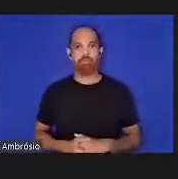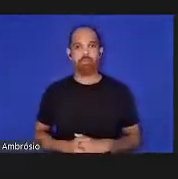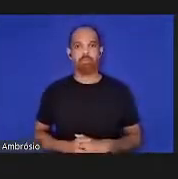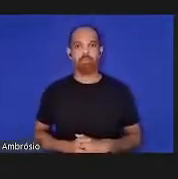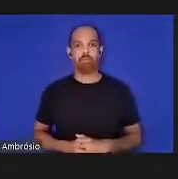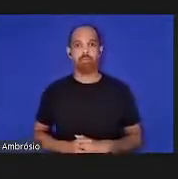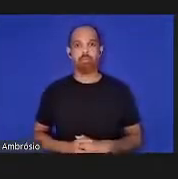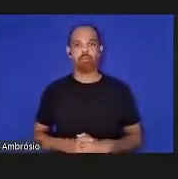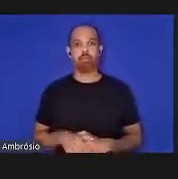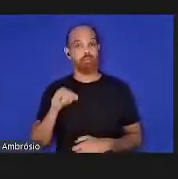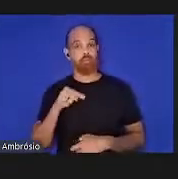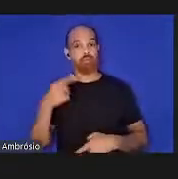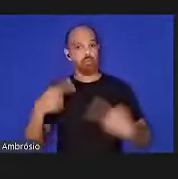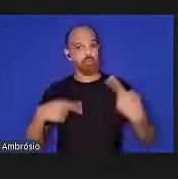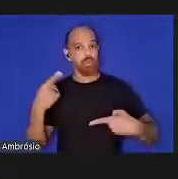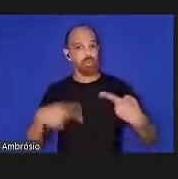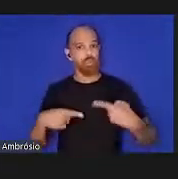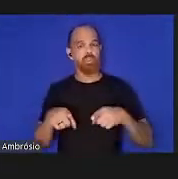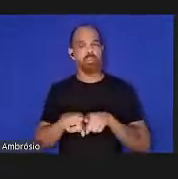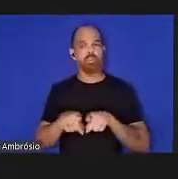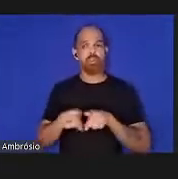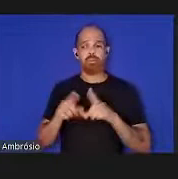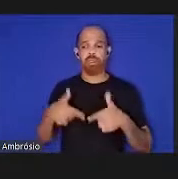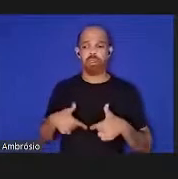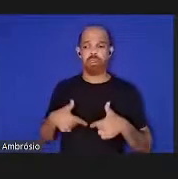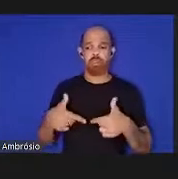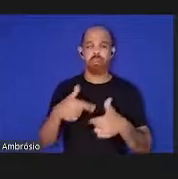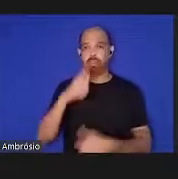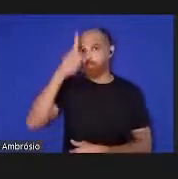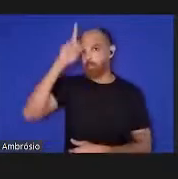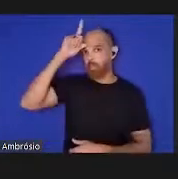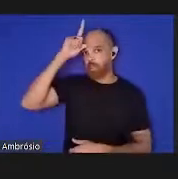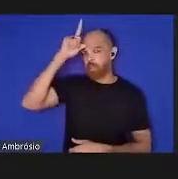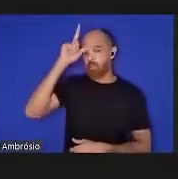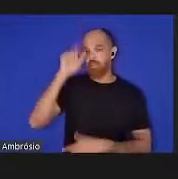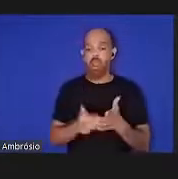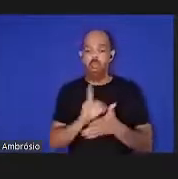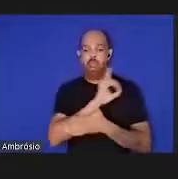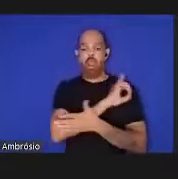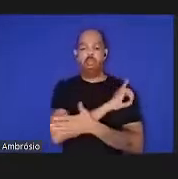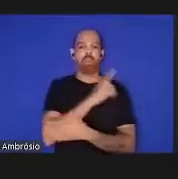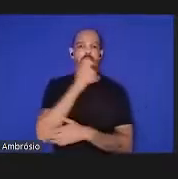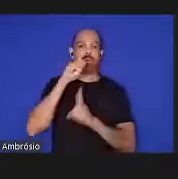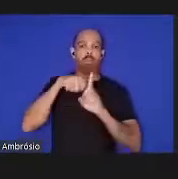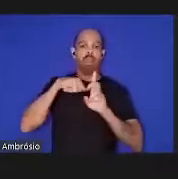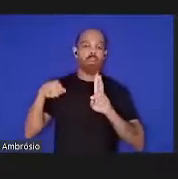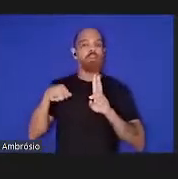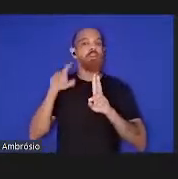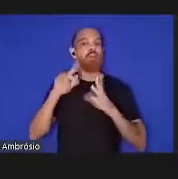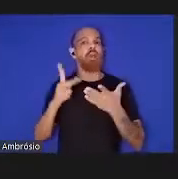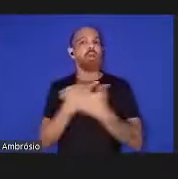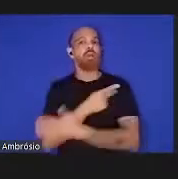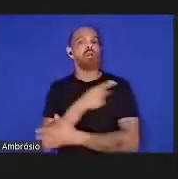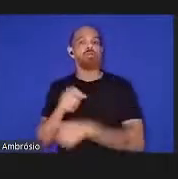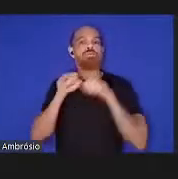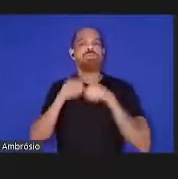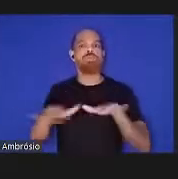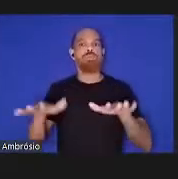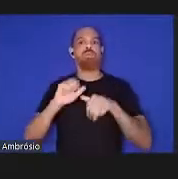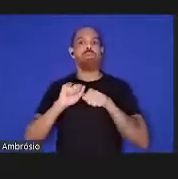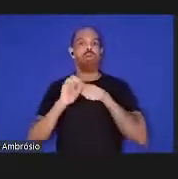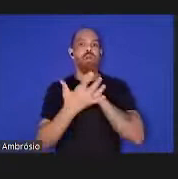discussões e a adoção dos princípios de Berlim antecedem em poucos meses o surto de Covid-19 e a pandemia